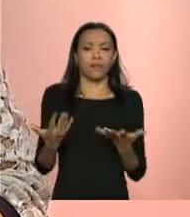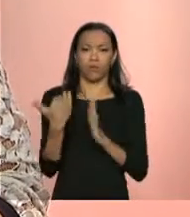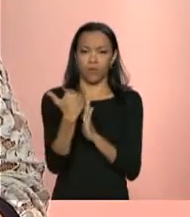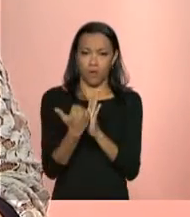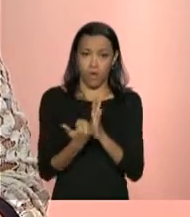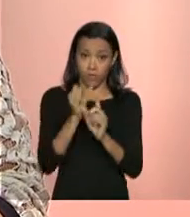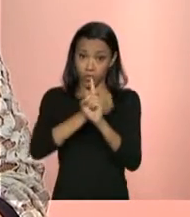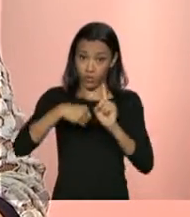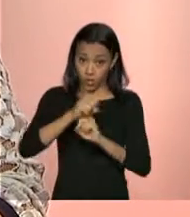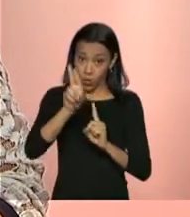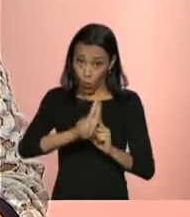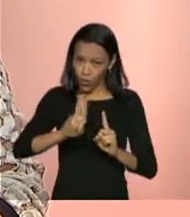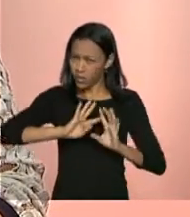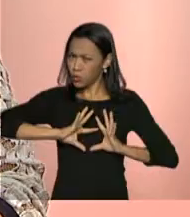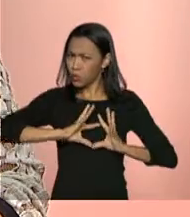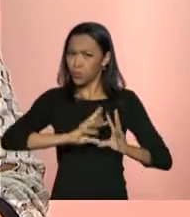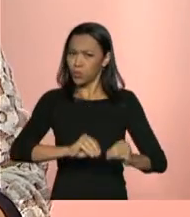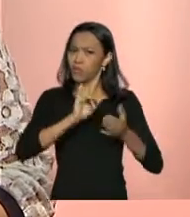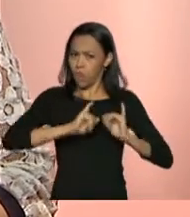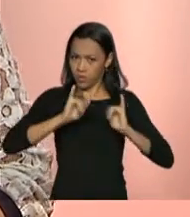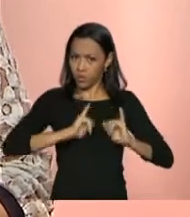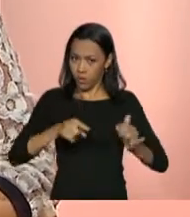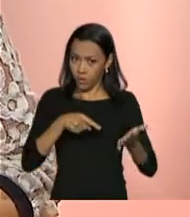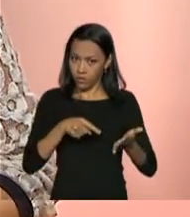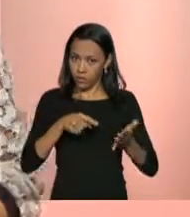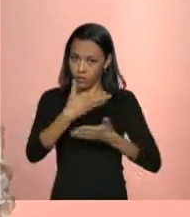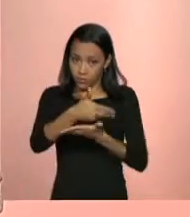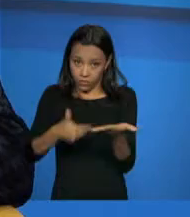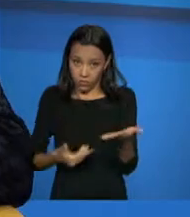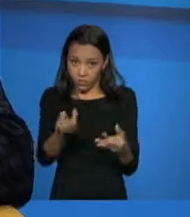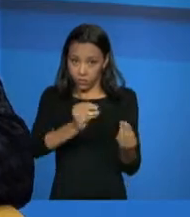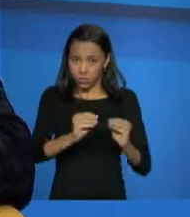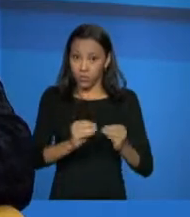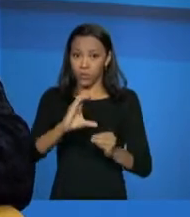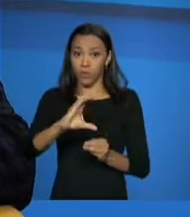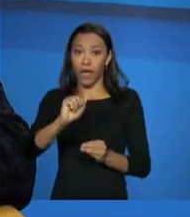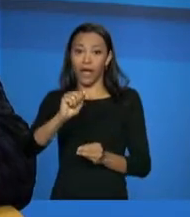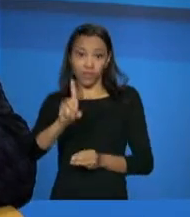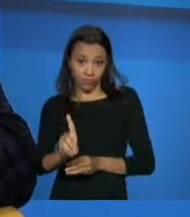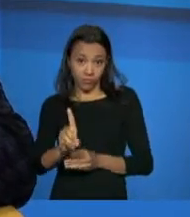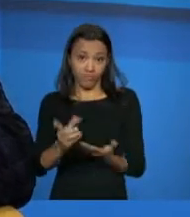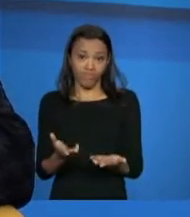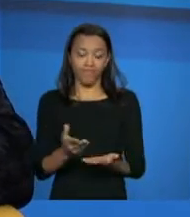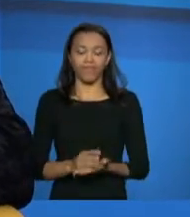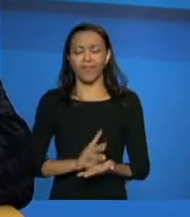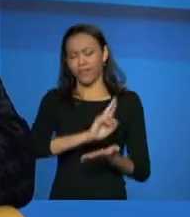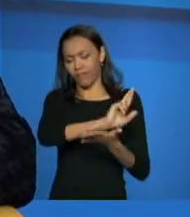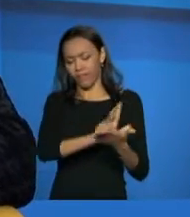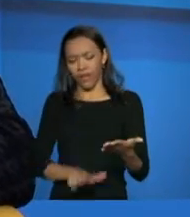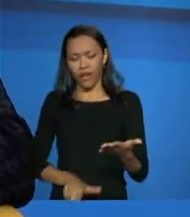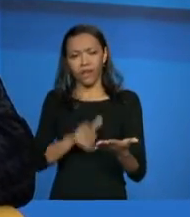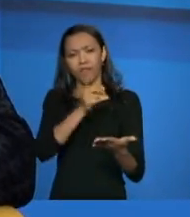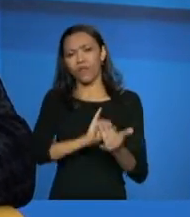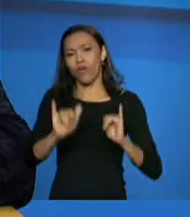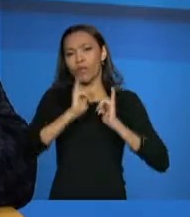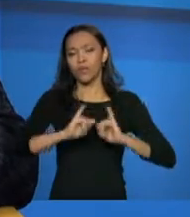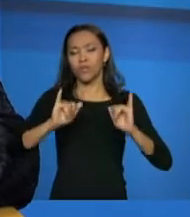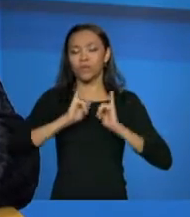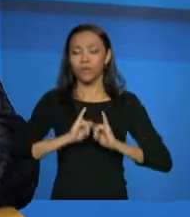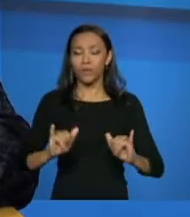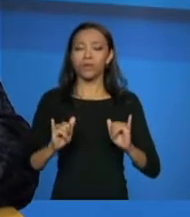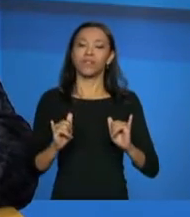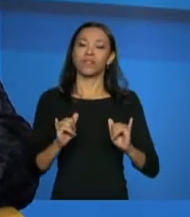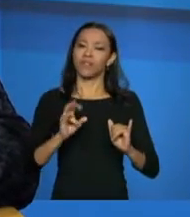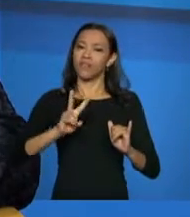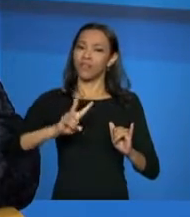todas as informações do Cadastro Único? Não, na verdade, o acontece? O Cadastro tem uma gama de informação muito grande, que